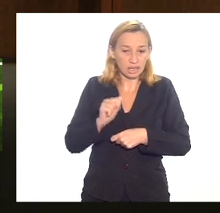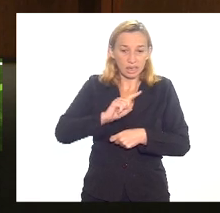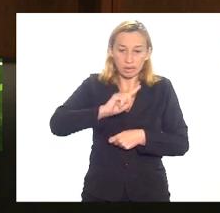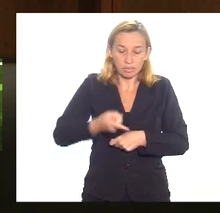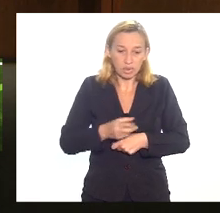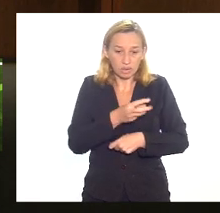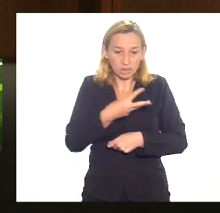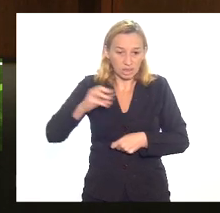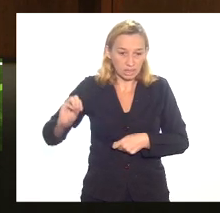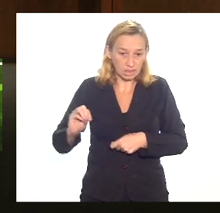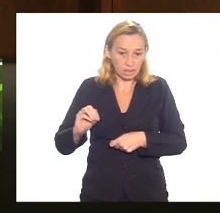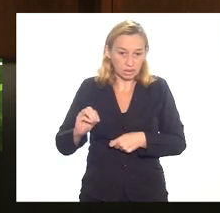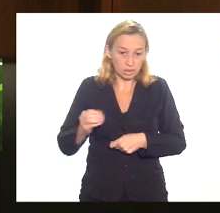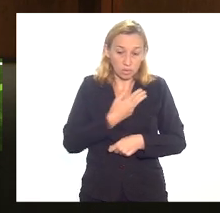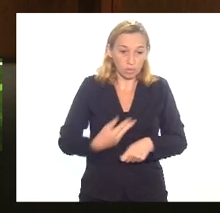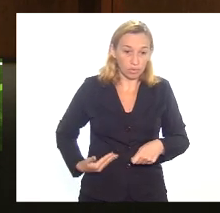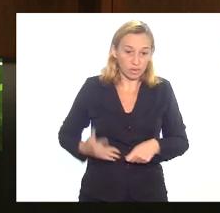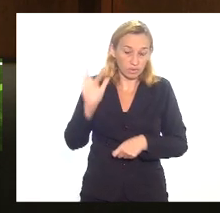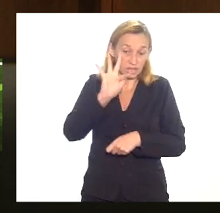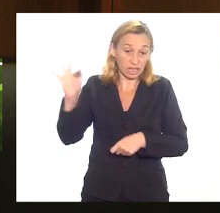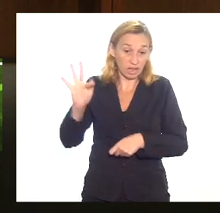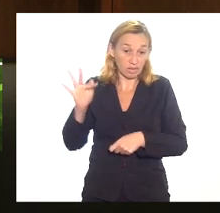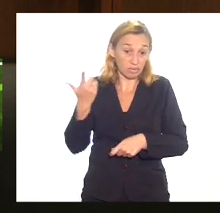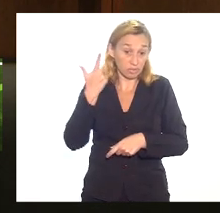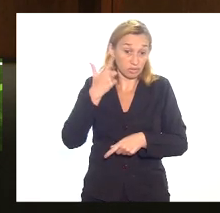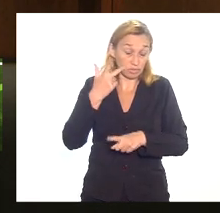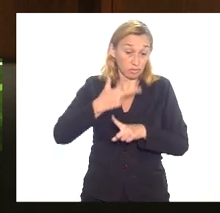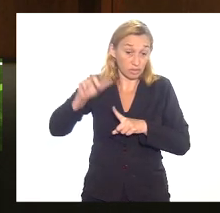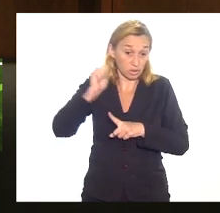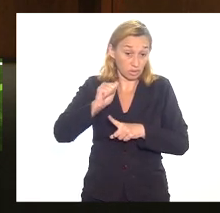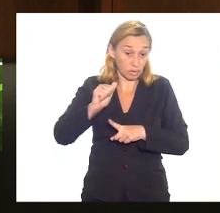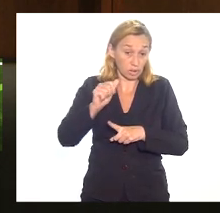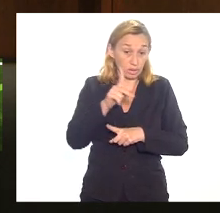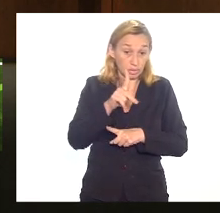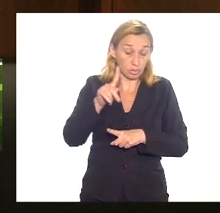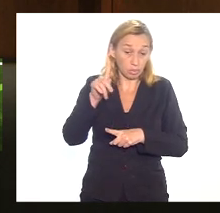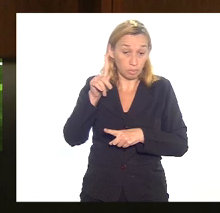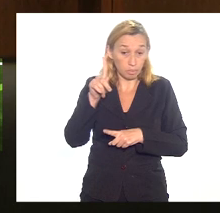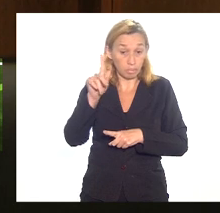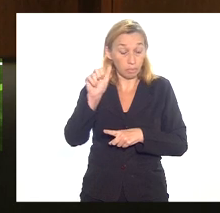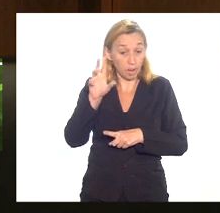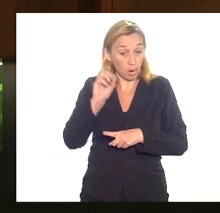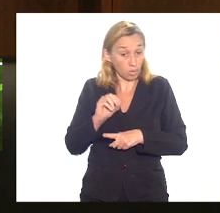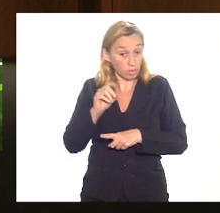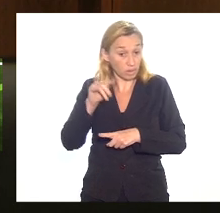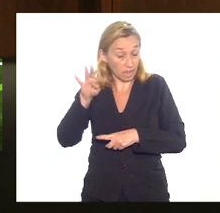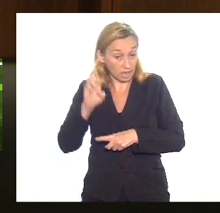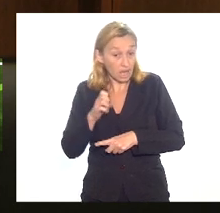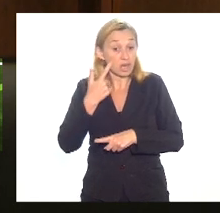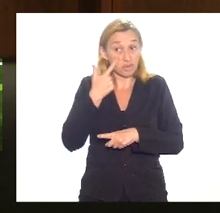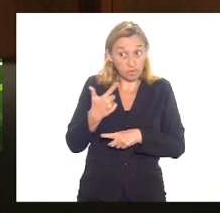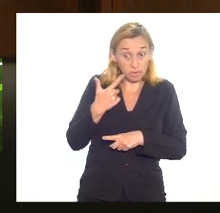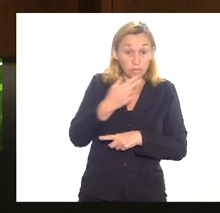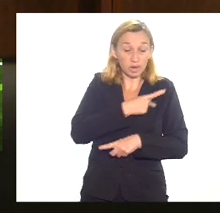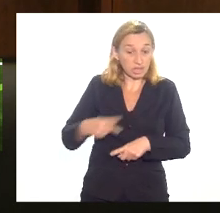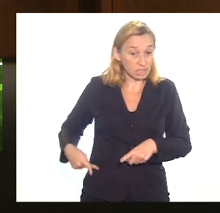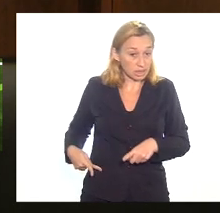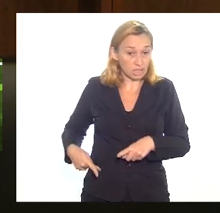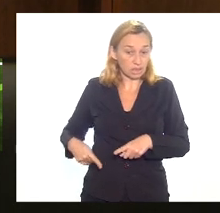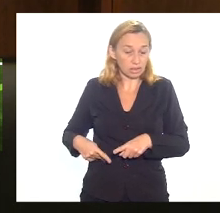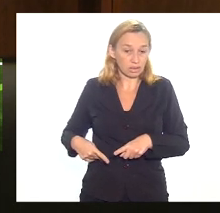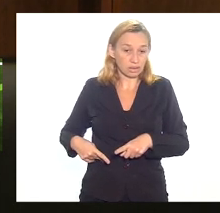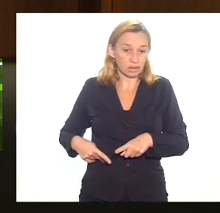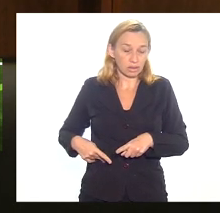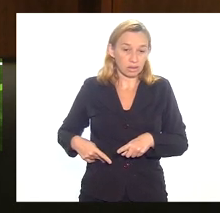ser o grande troféu do governo federal do governo federal não do Paulo Guedes porque a gente viu o presidente Bolsonaro dizer que não entendia de